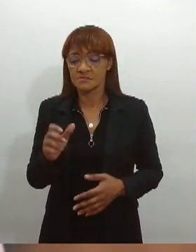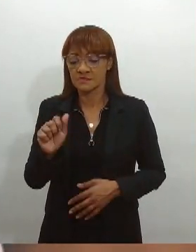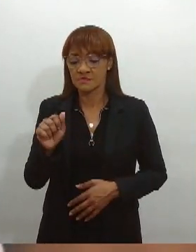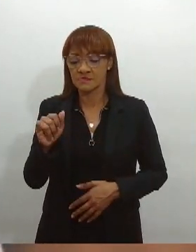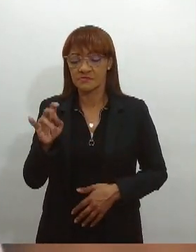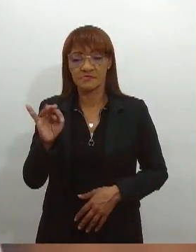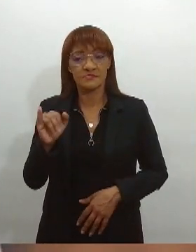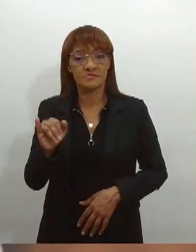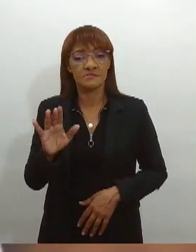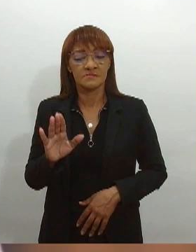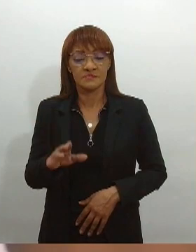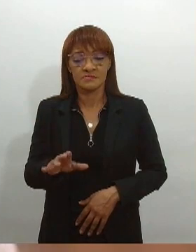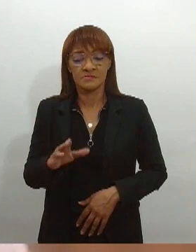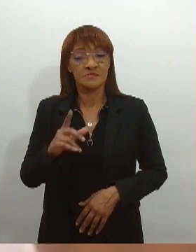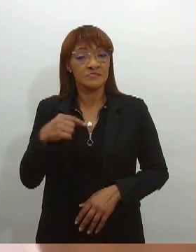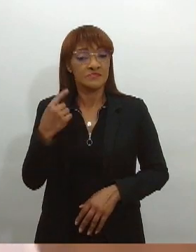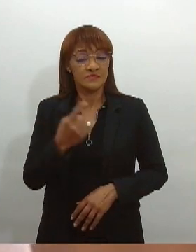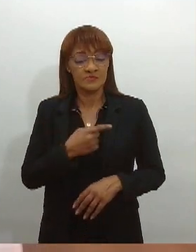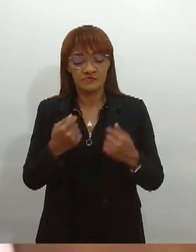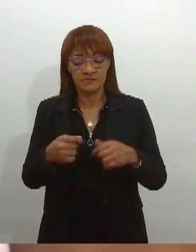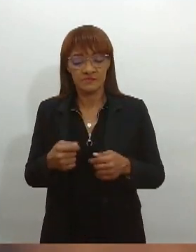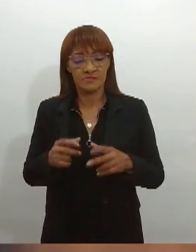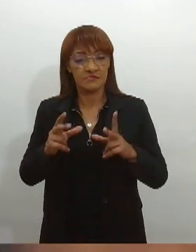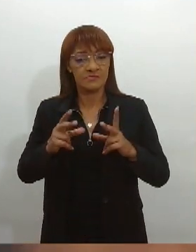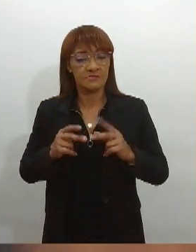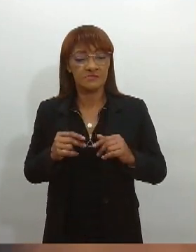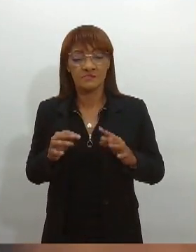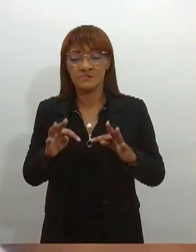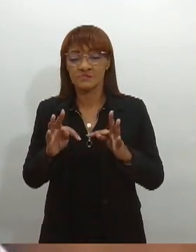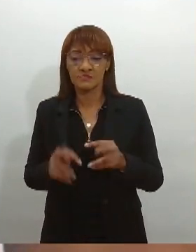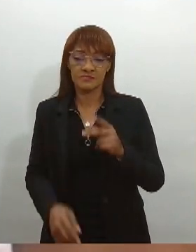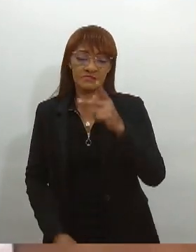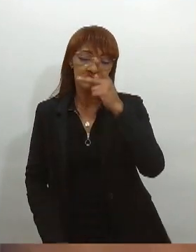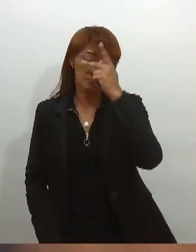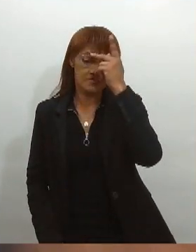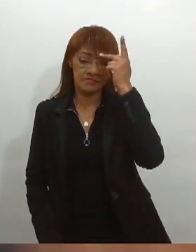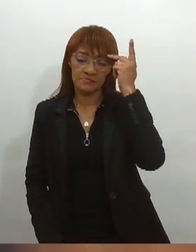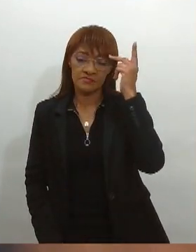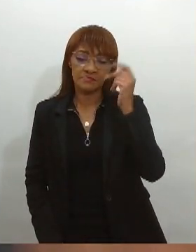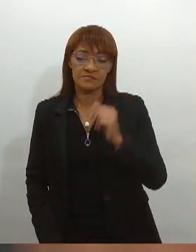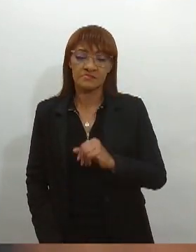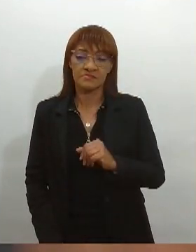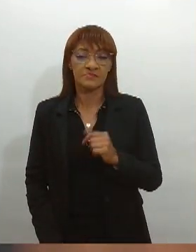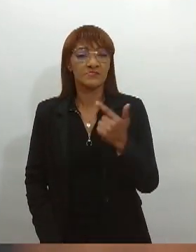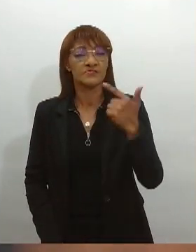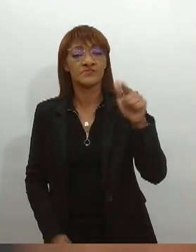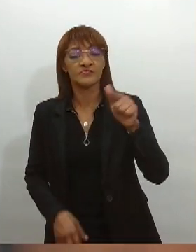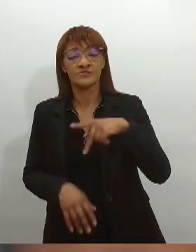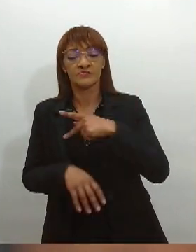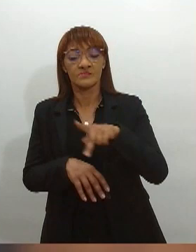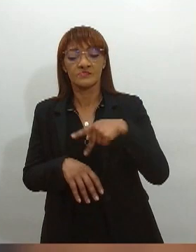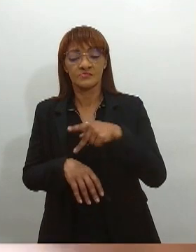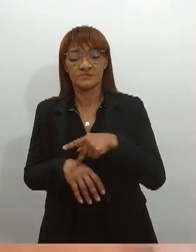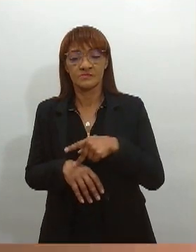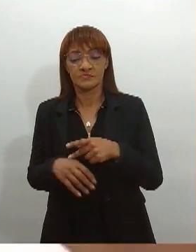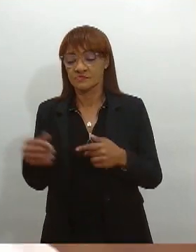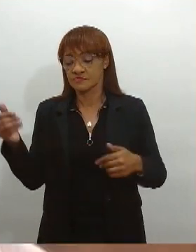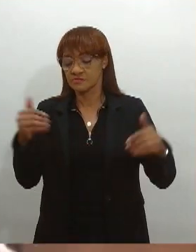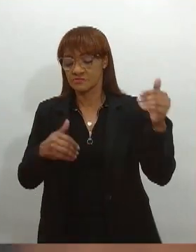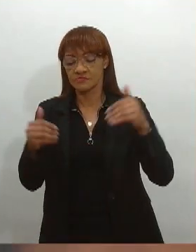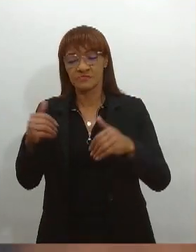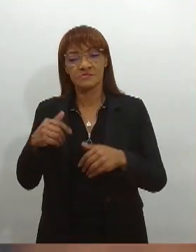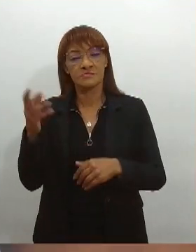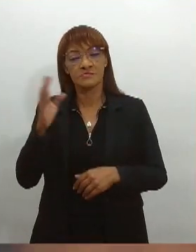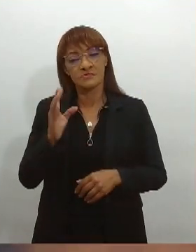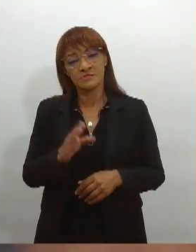acolhimento àqueles cidadãos que vêm de outros países. Então, é importante saber que todas